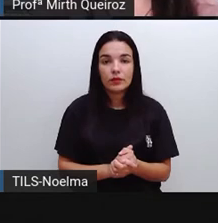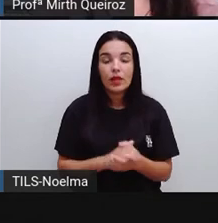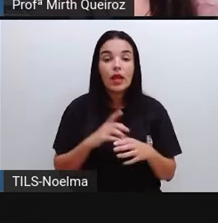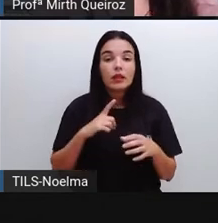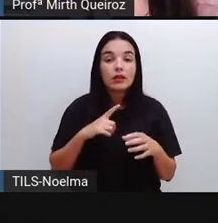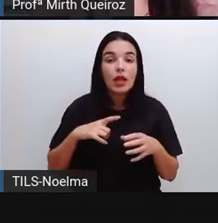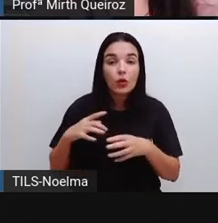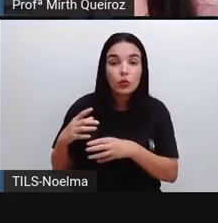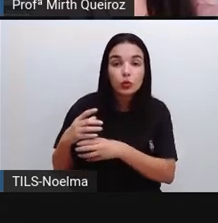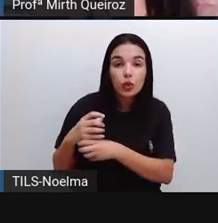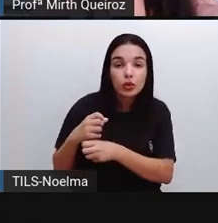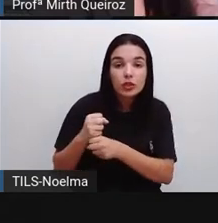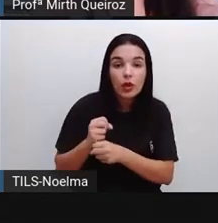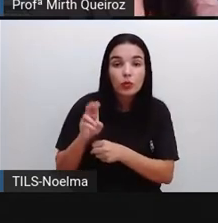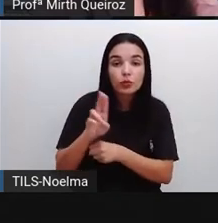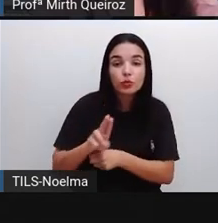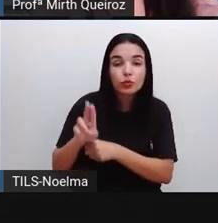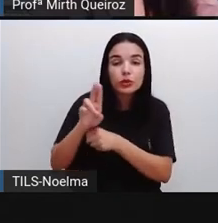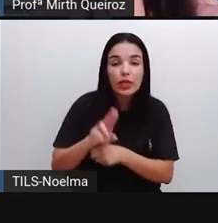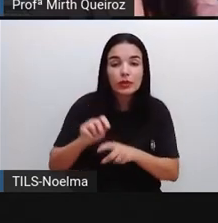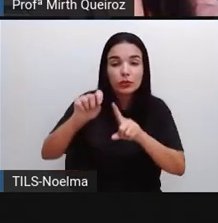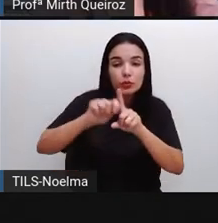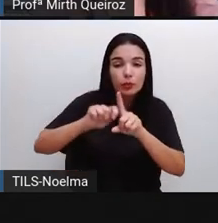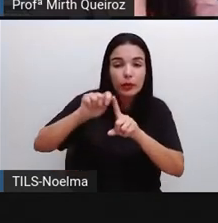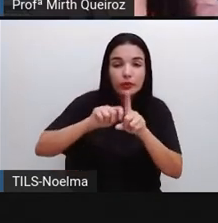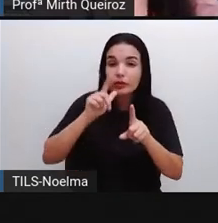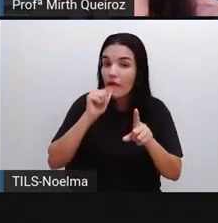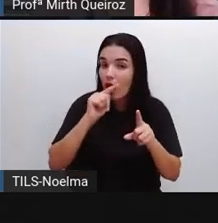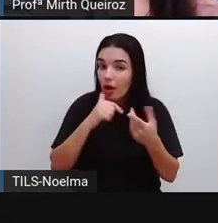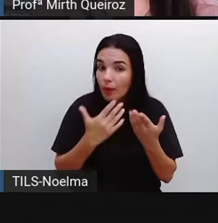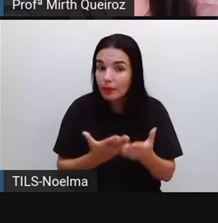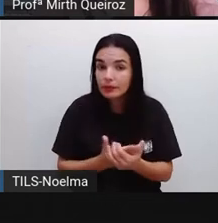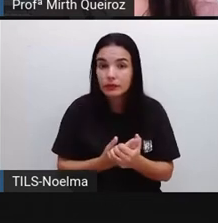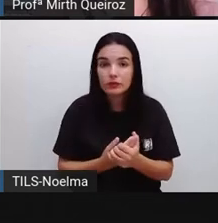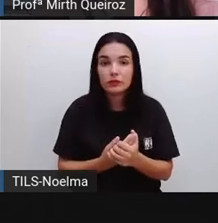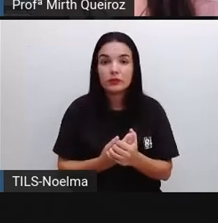ter o total em metros cúbicos consumido no mês.